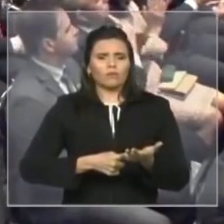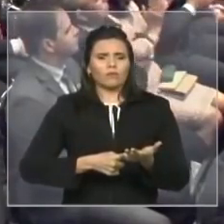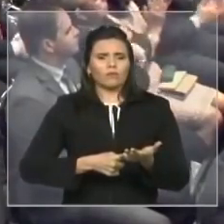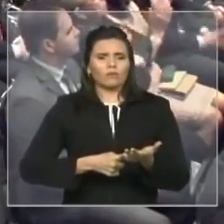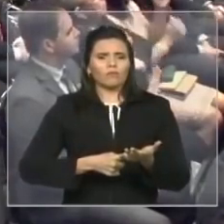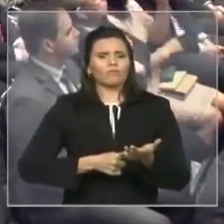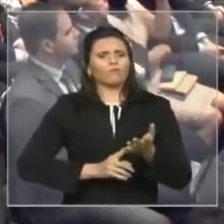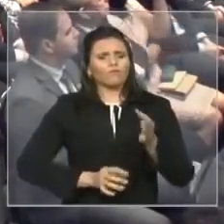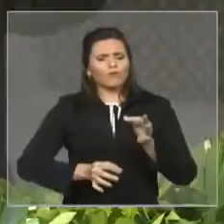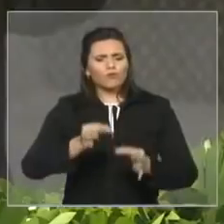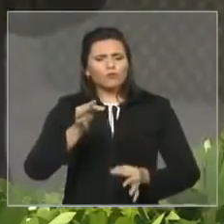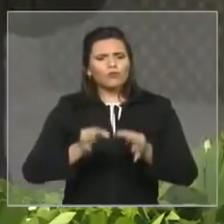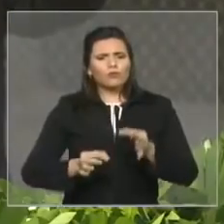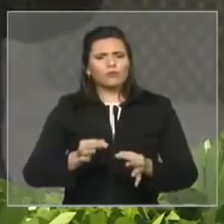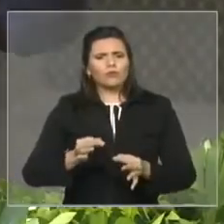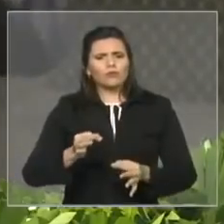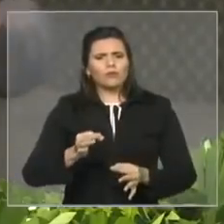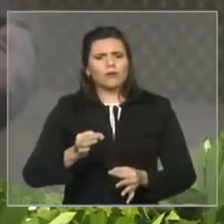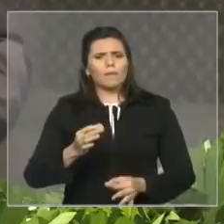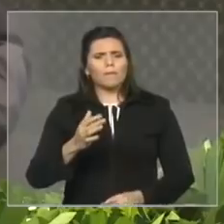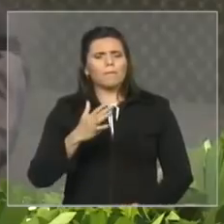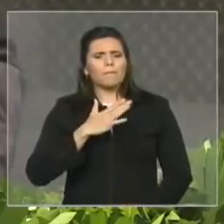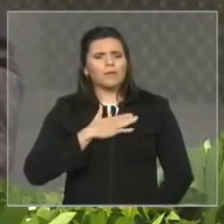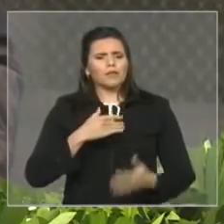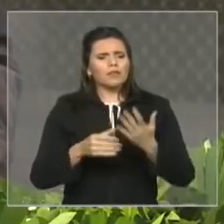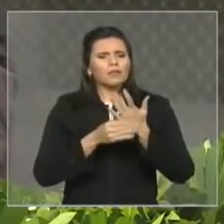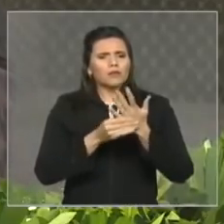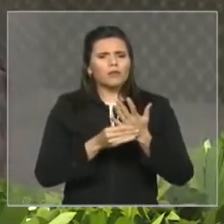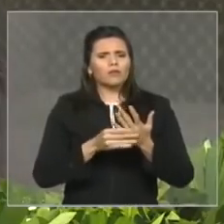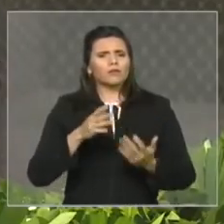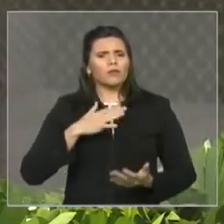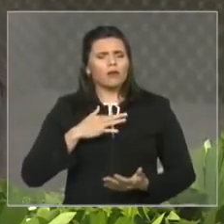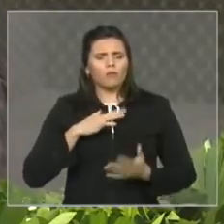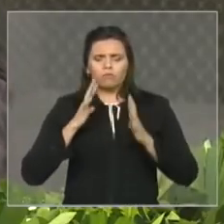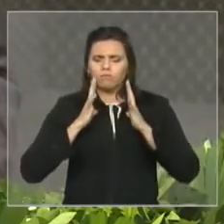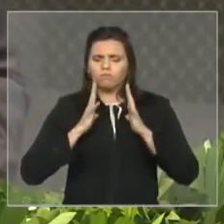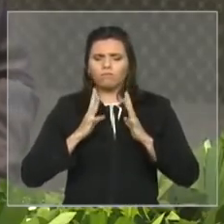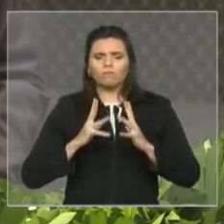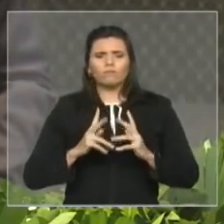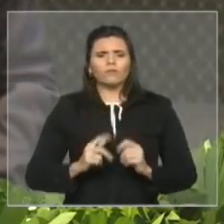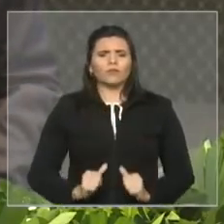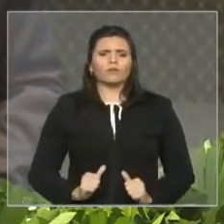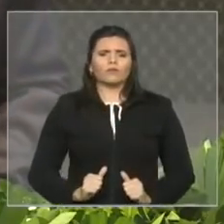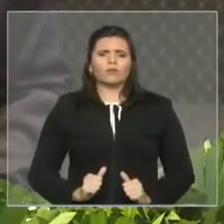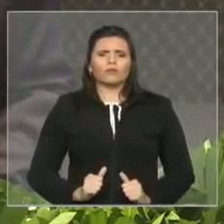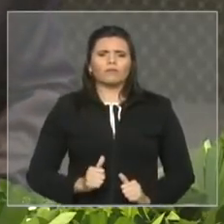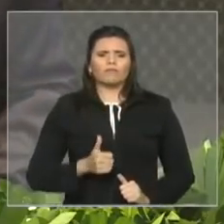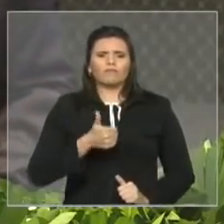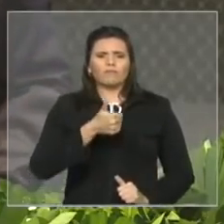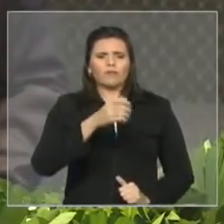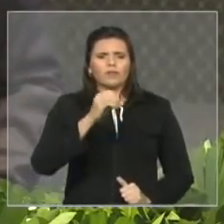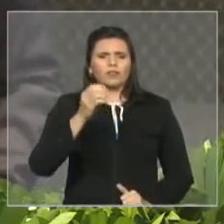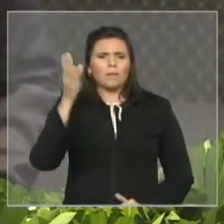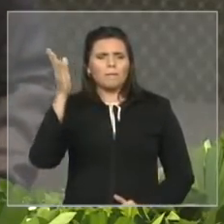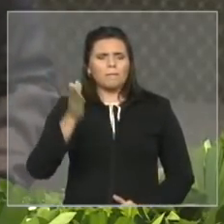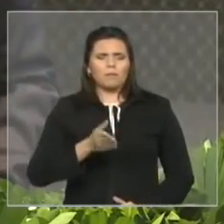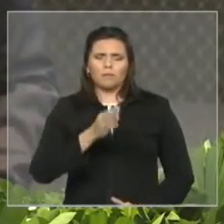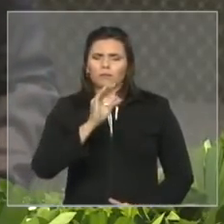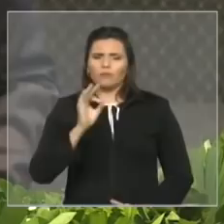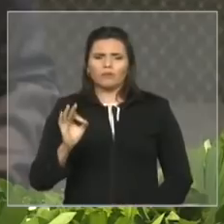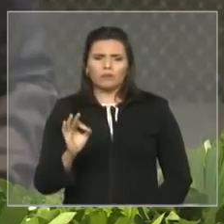que as minhas mãos e a minha ficha continuam 100% limpas e assim